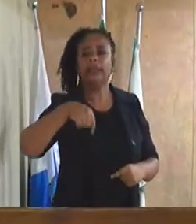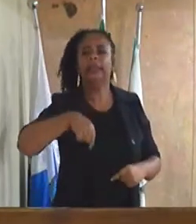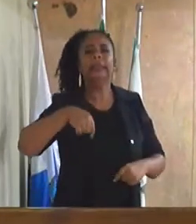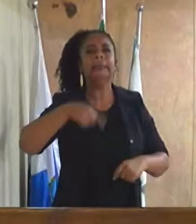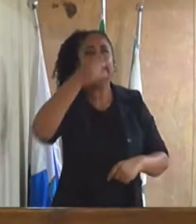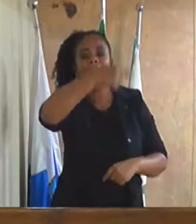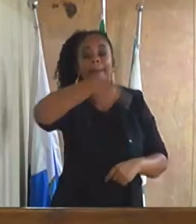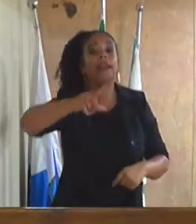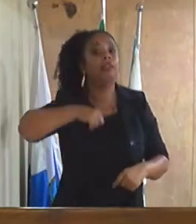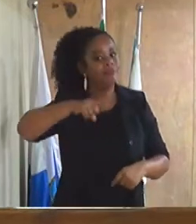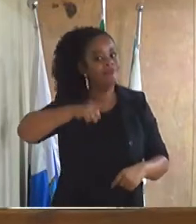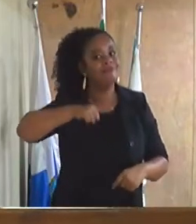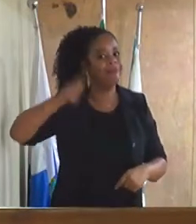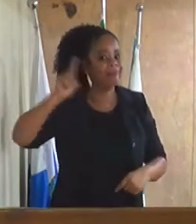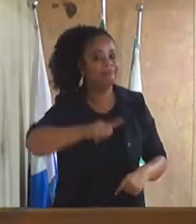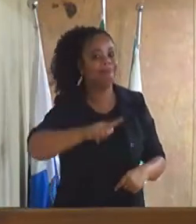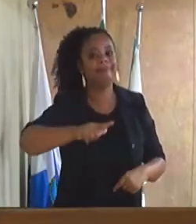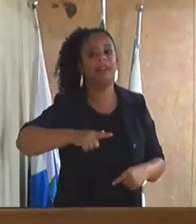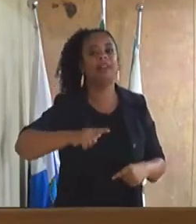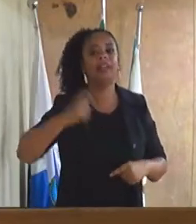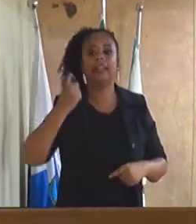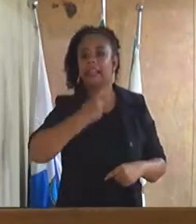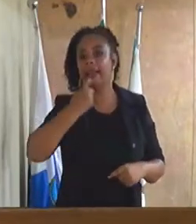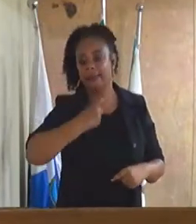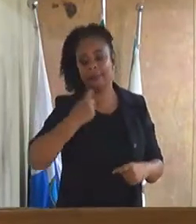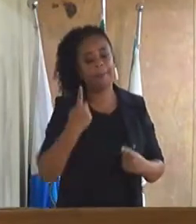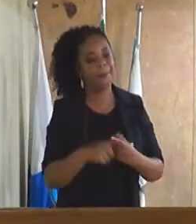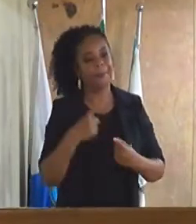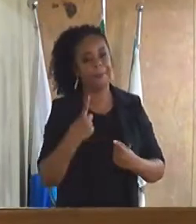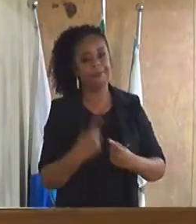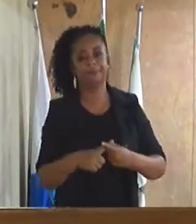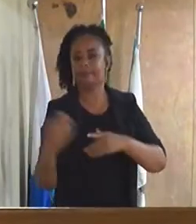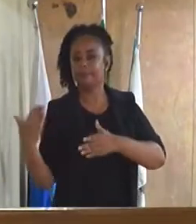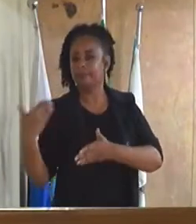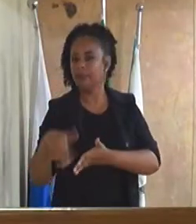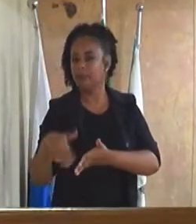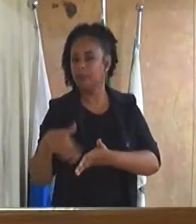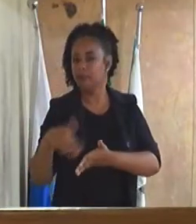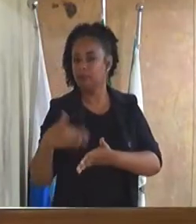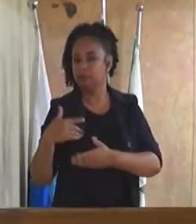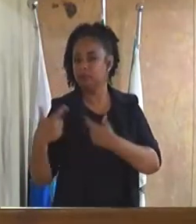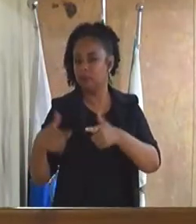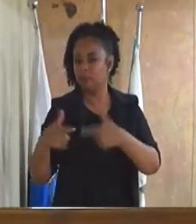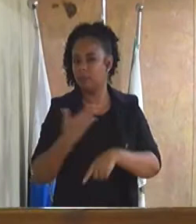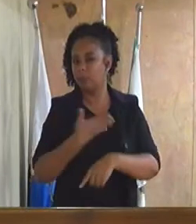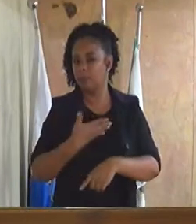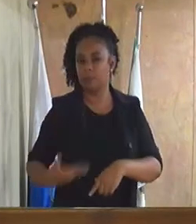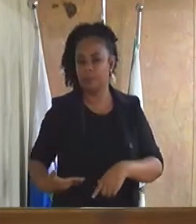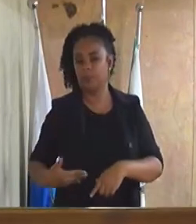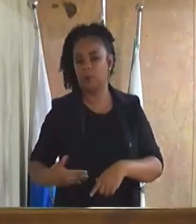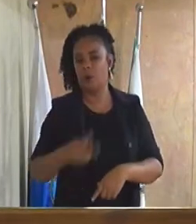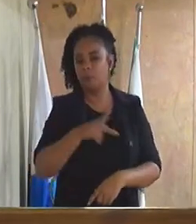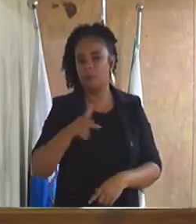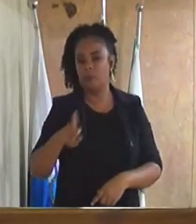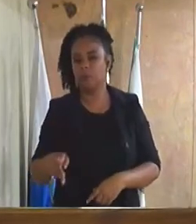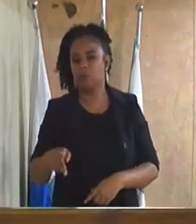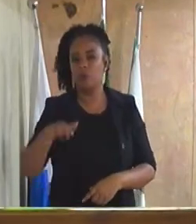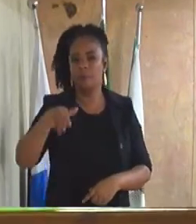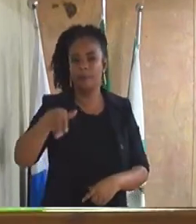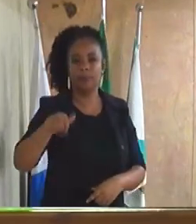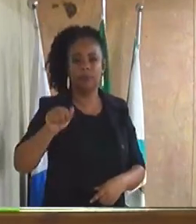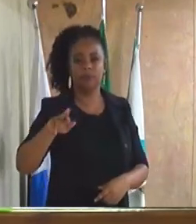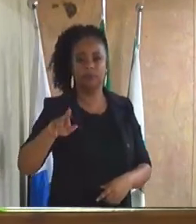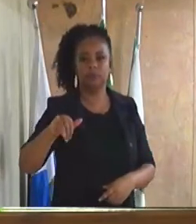em Xerém. O nosso secretário de Serviço Público, o professor Maurício,